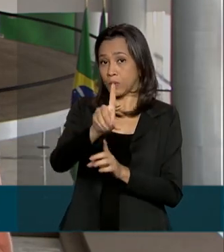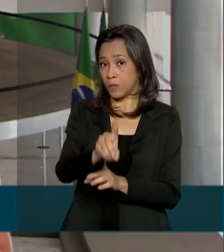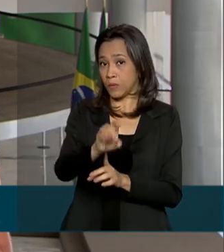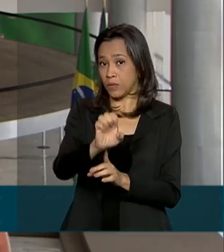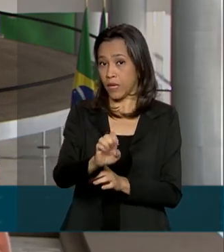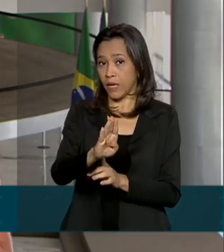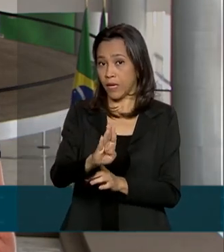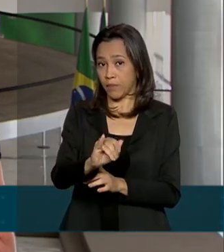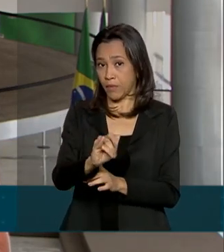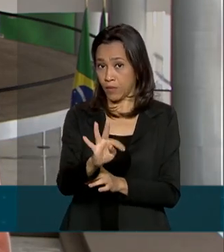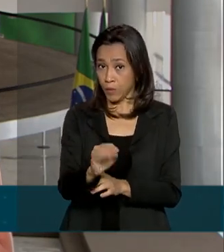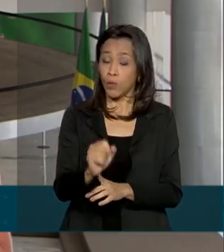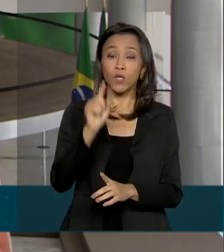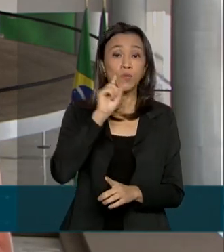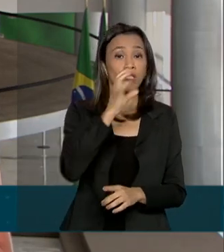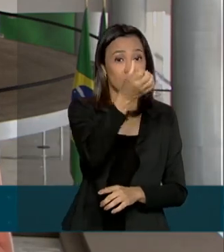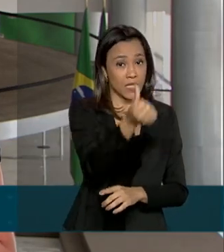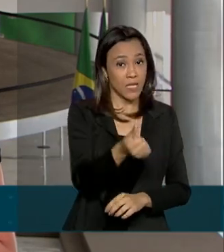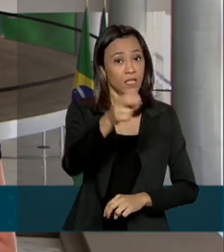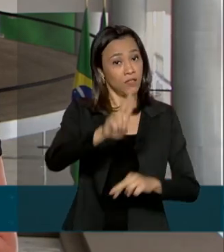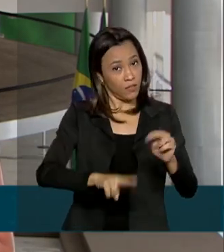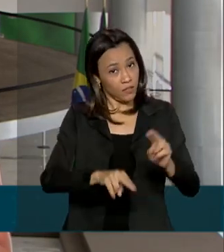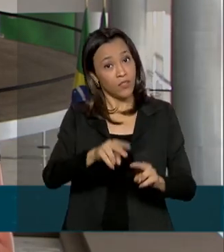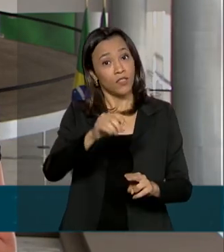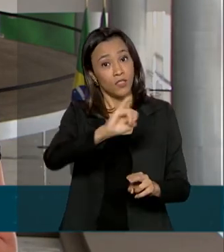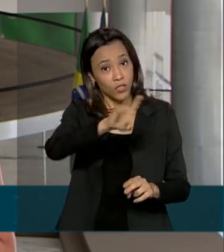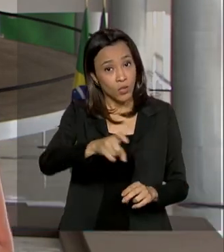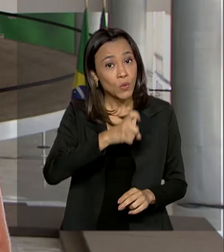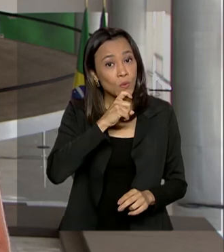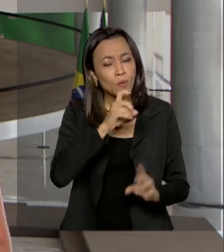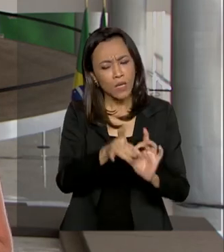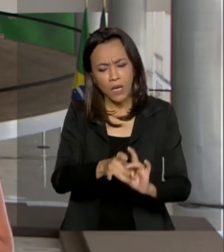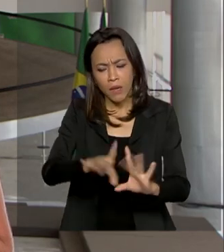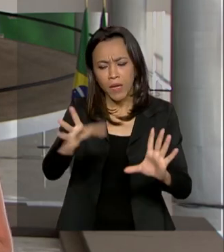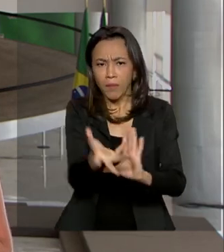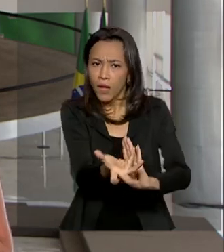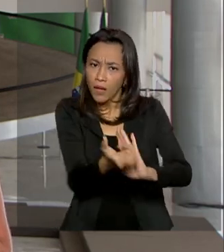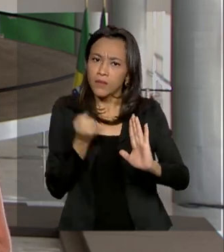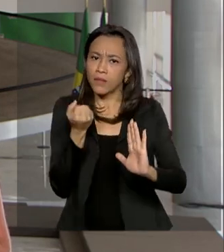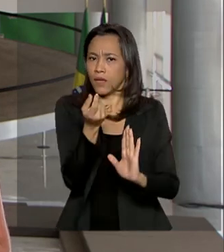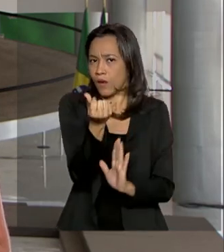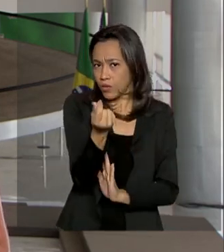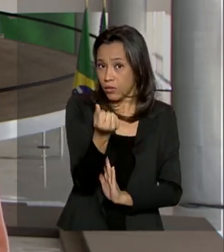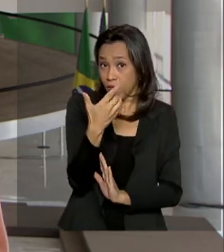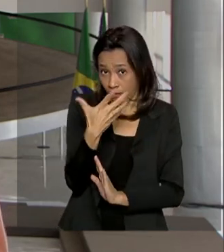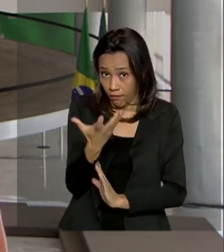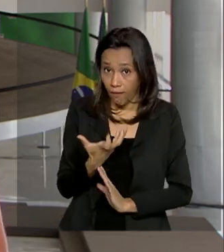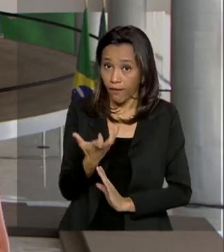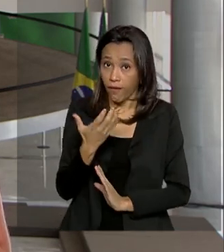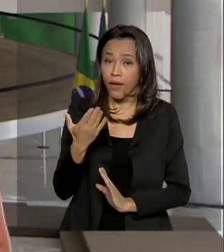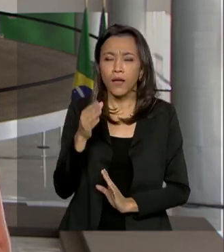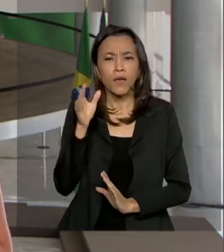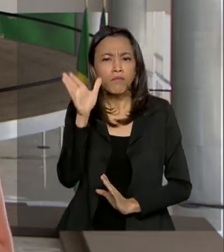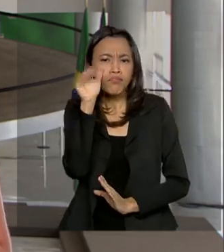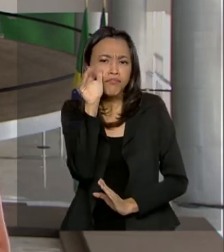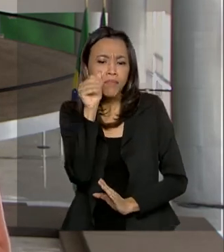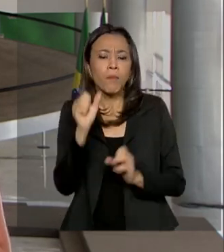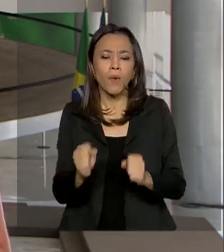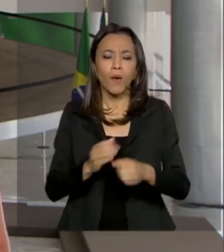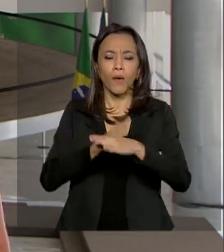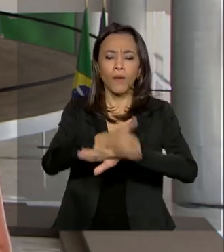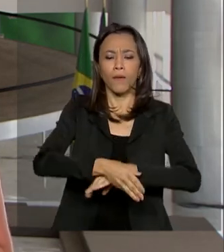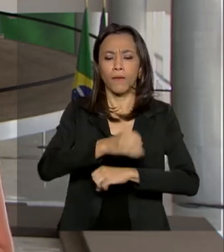dia 6 de julho, liberados para saque. Quem quiser consultar a situação do benefício, é só acessar a página